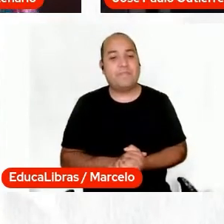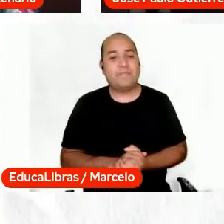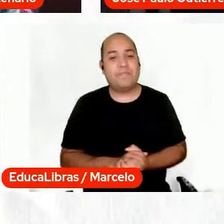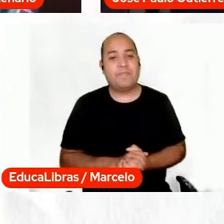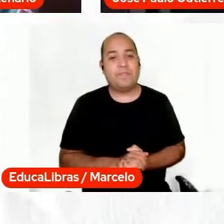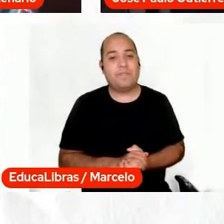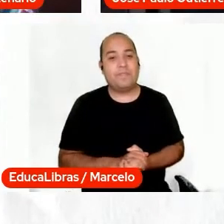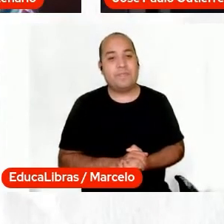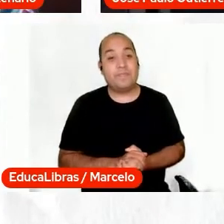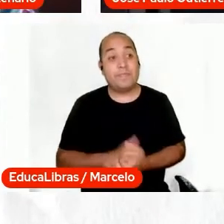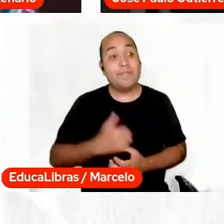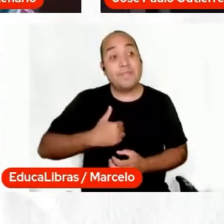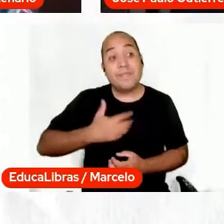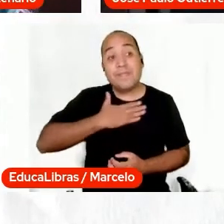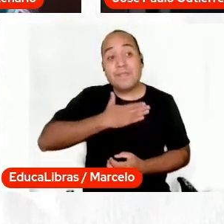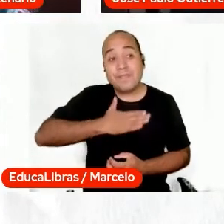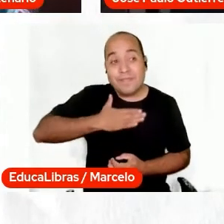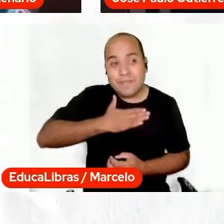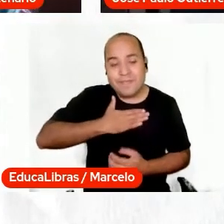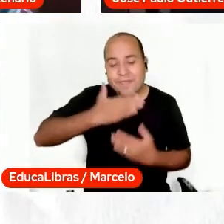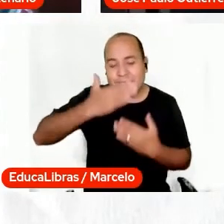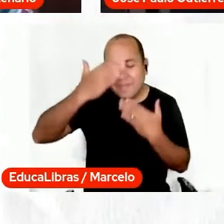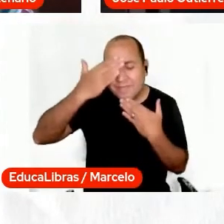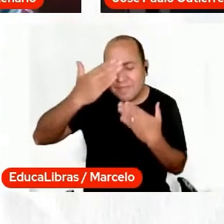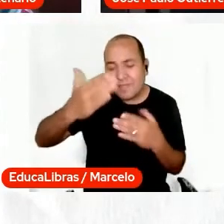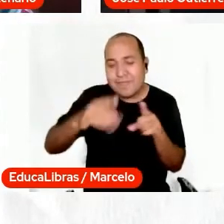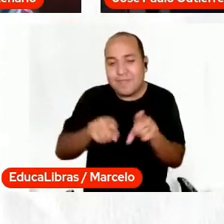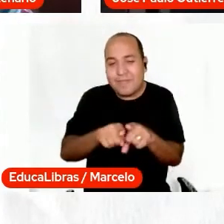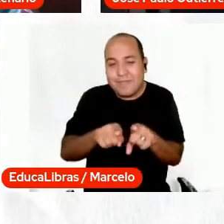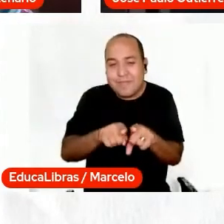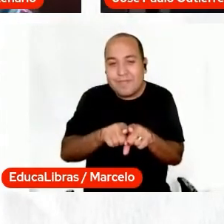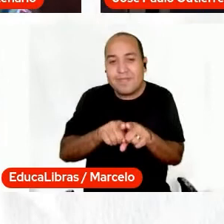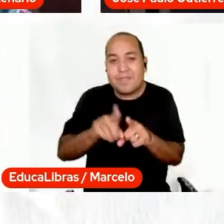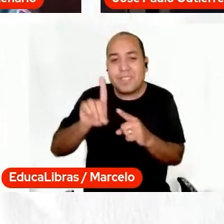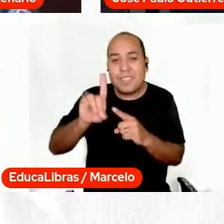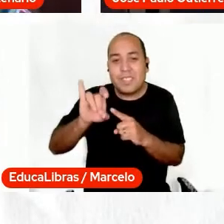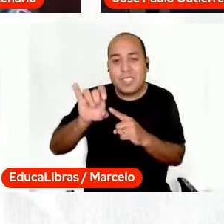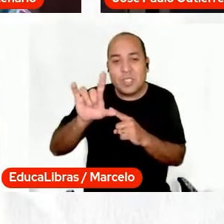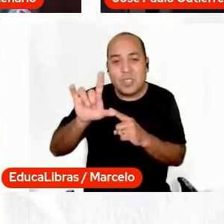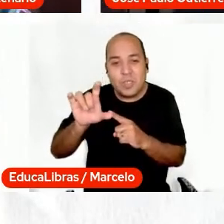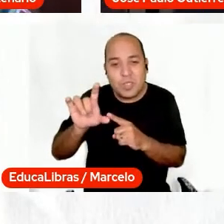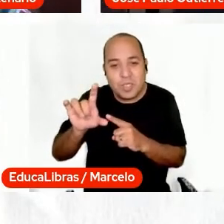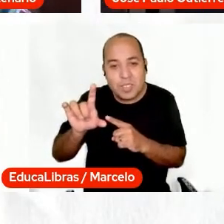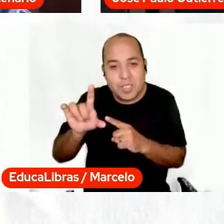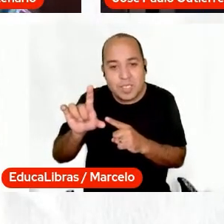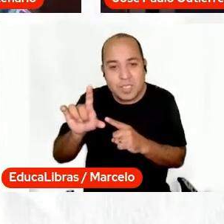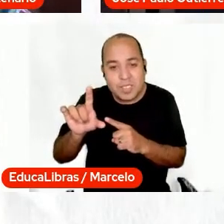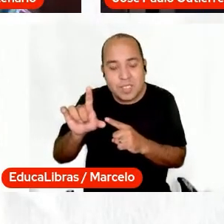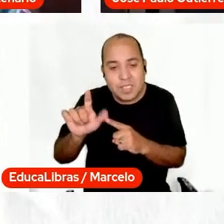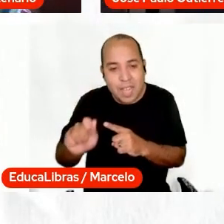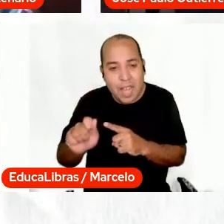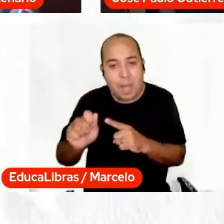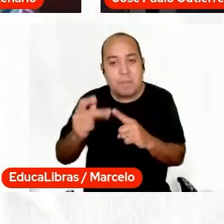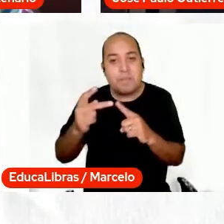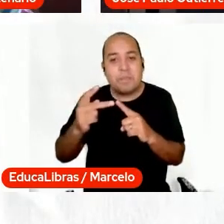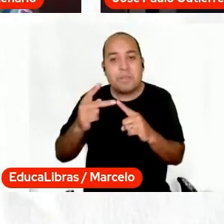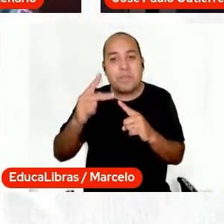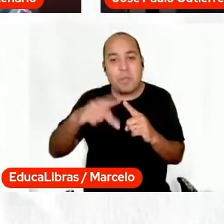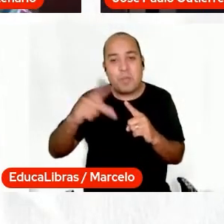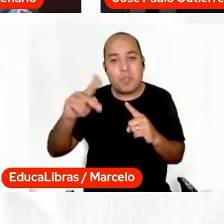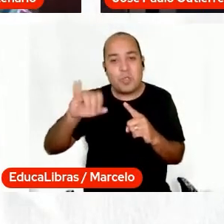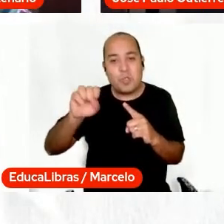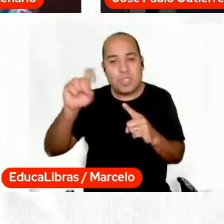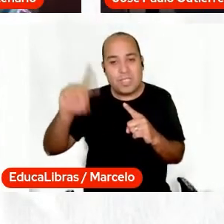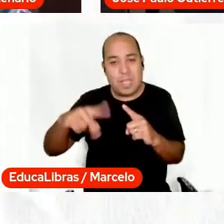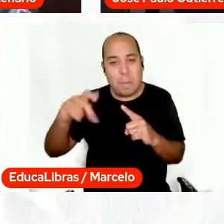Quero agradecer também a Dilsa, professor José Paulo, professor Regisson,